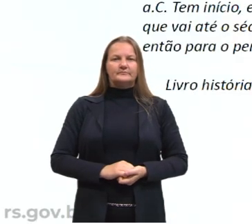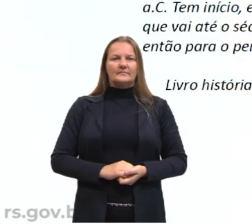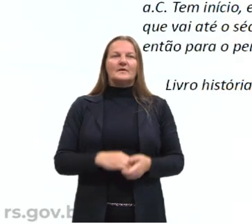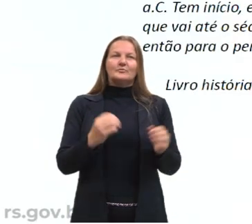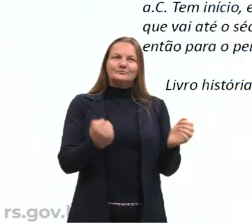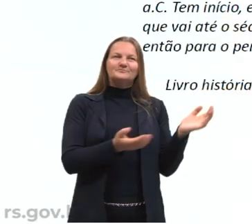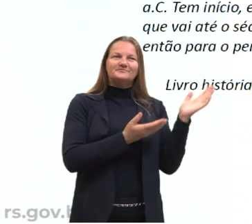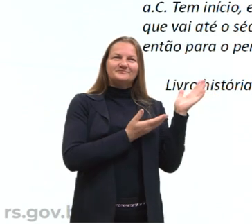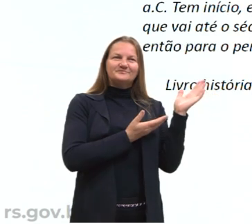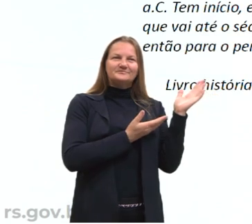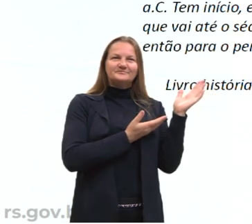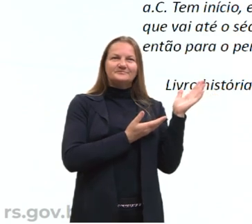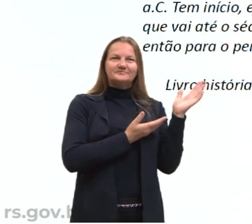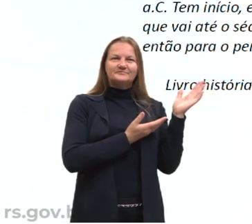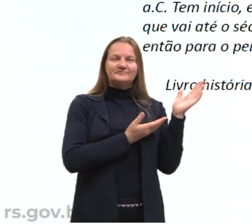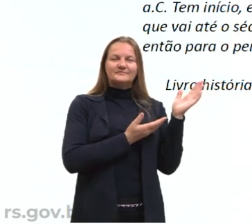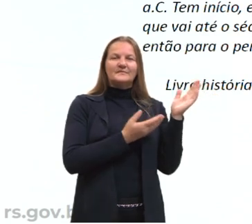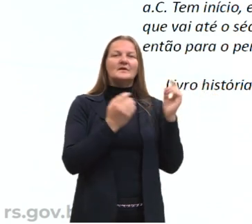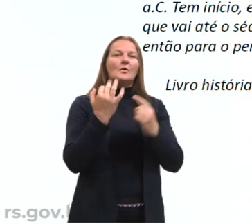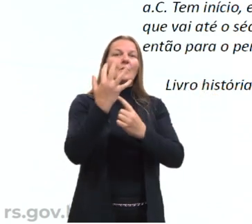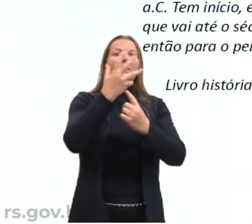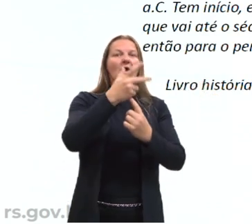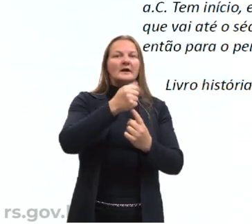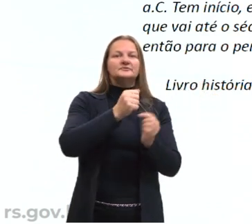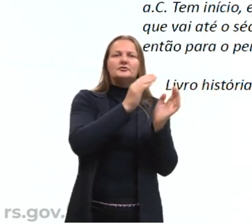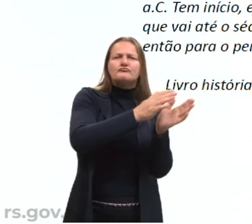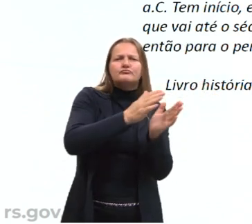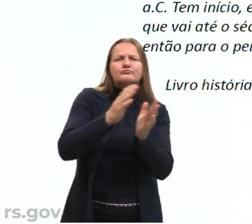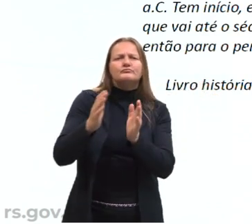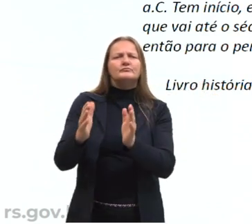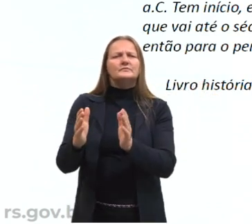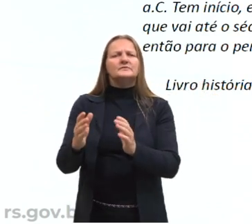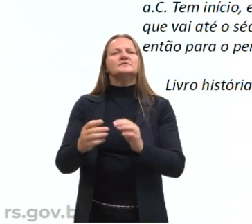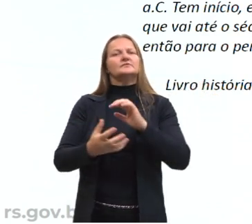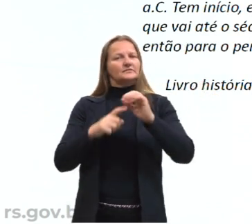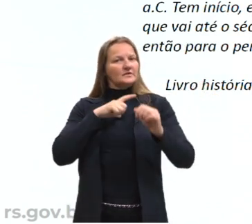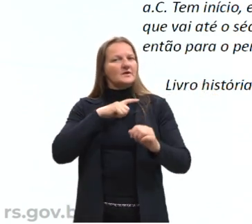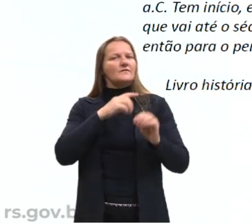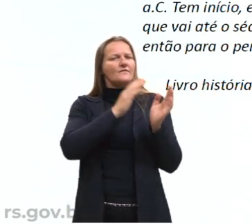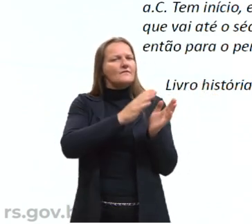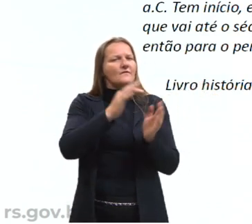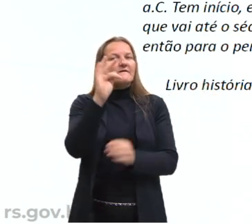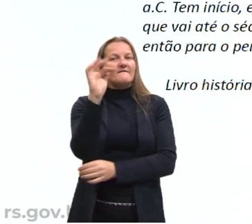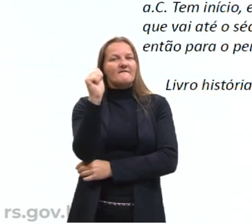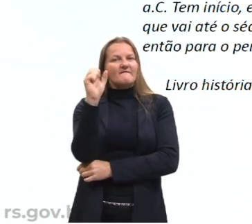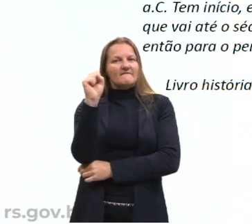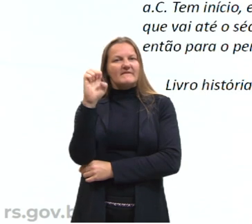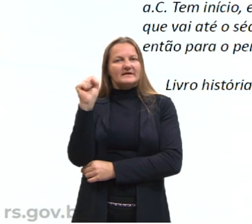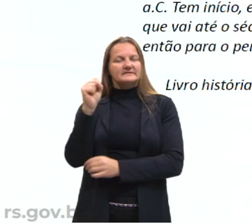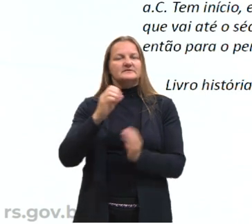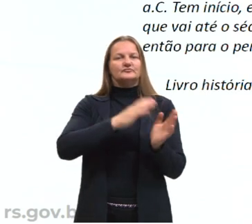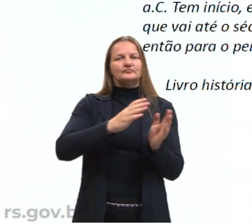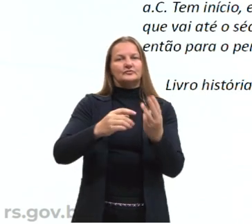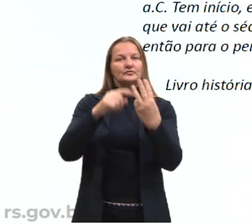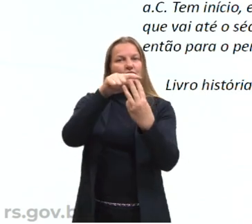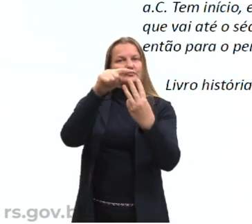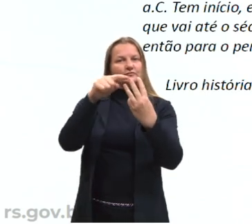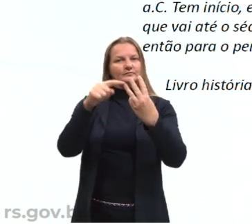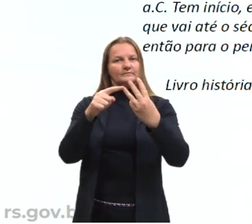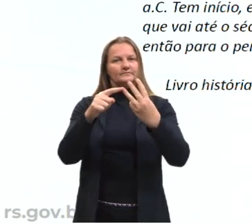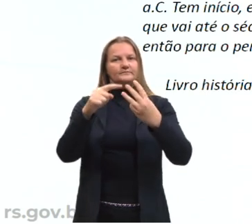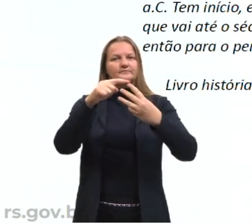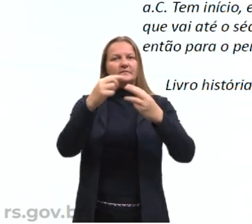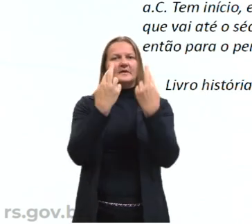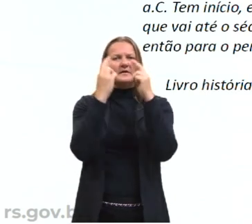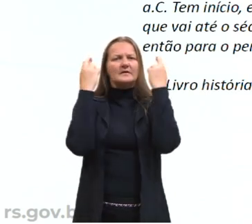As fases da arte na Grécia. Nós temos aqui, basicamente, três períodos históricos. A arte